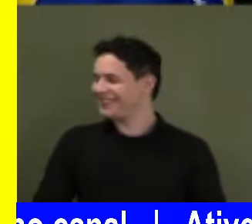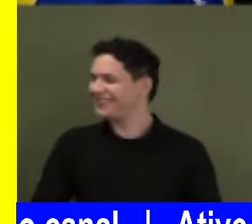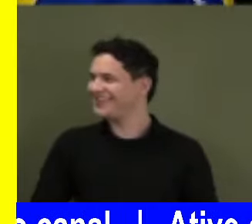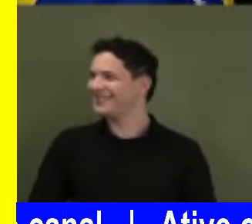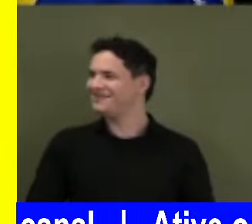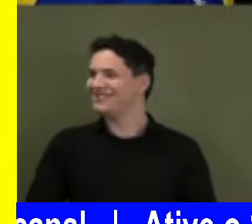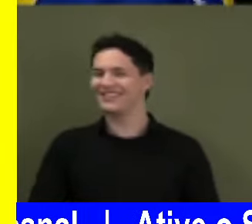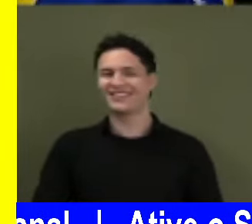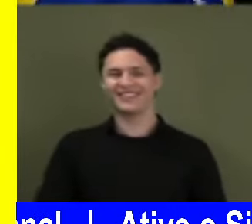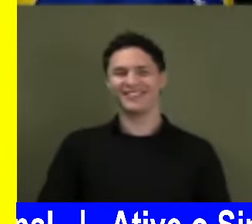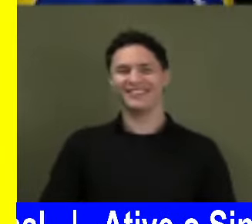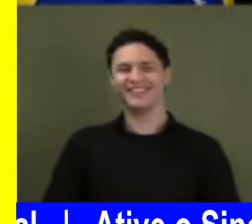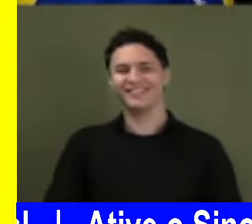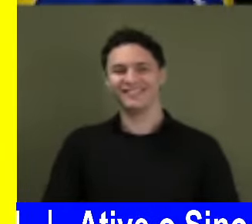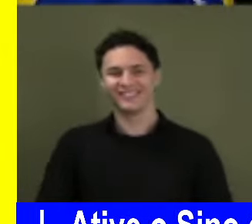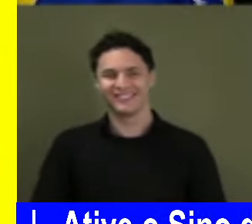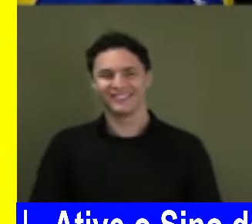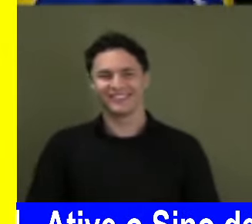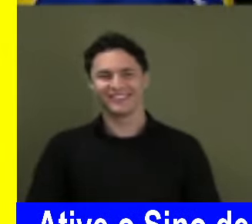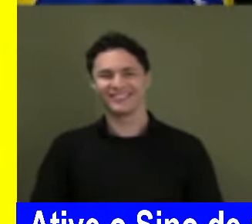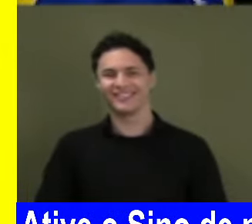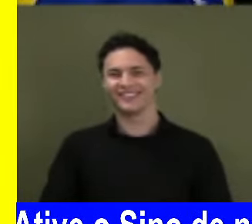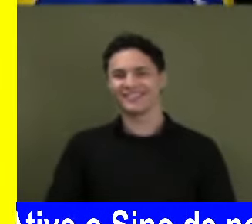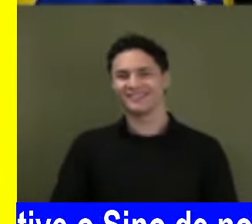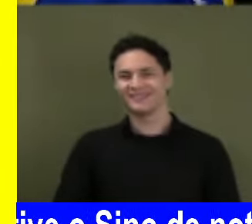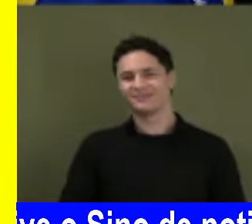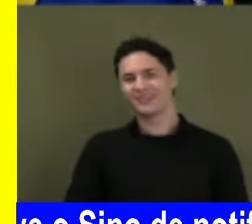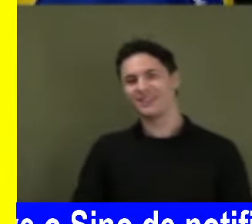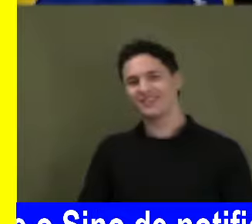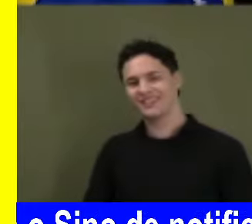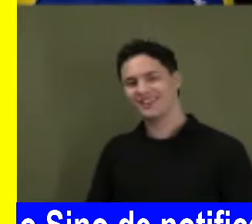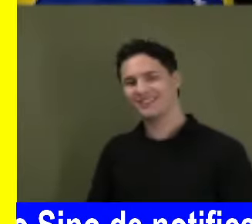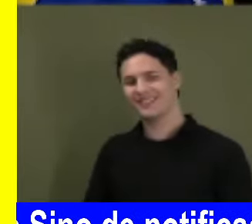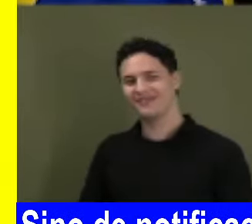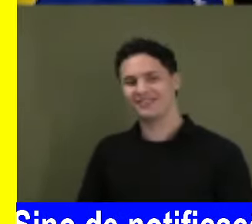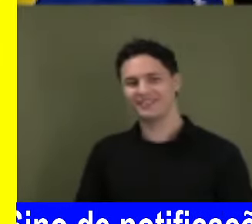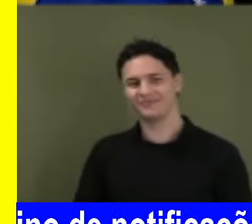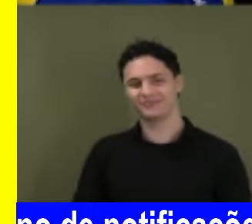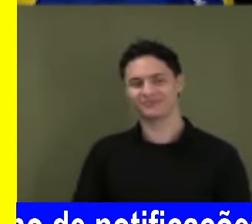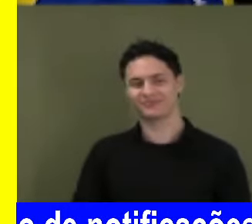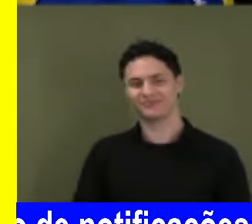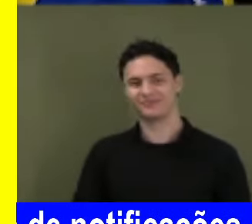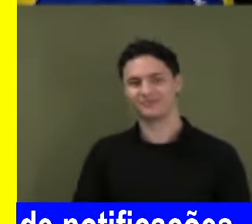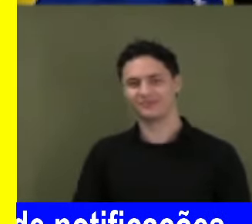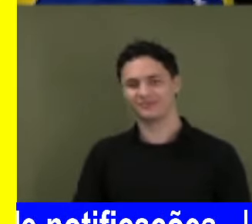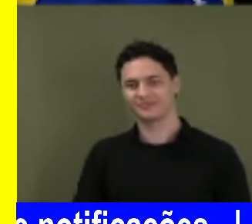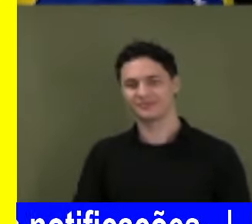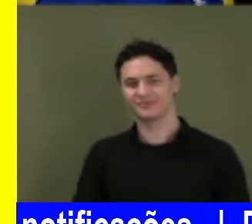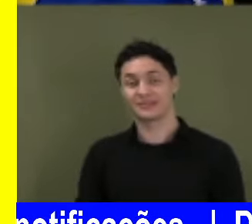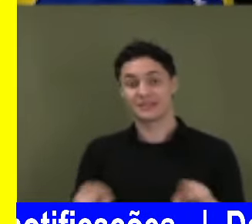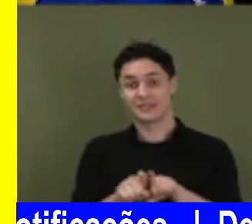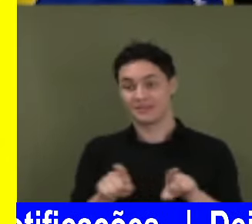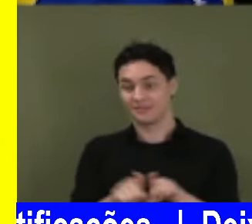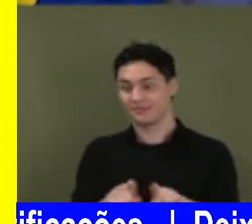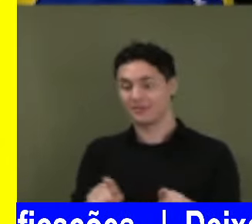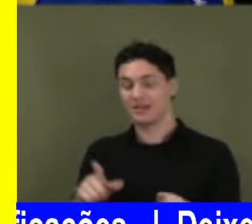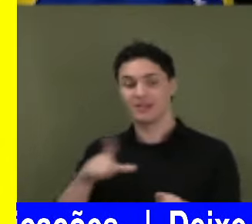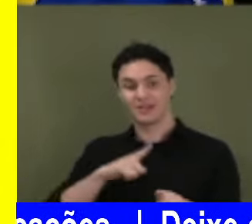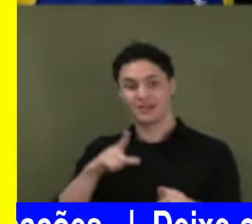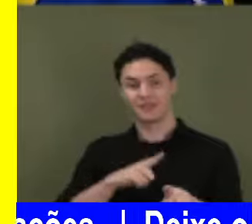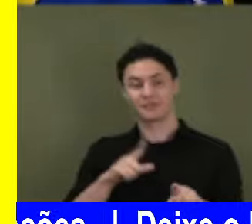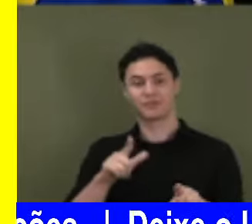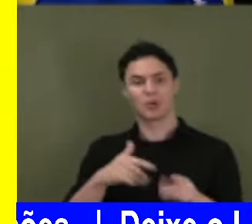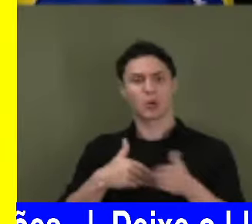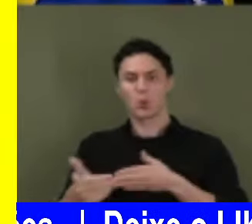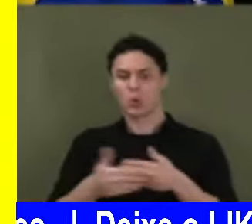avião de mais de um bilhão de reais, para o Lula viajar com a primeira dama? Aí, eu estou errado em falar isso aqui? Isso pode ser